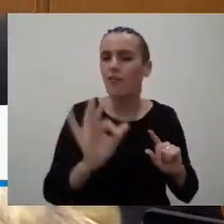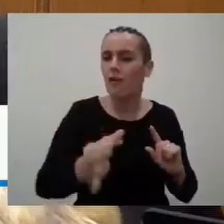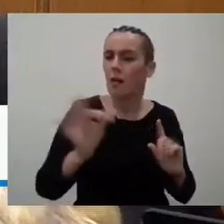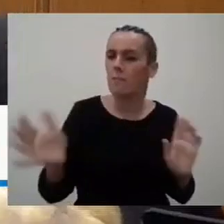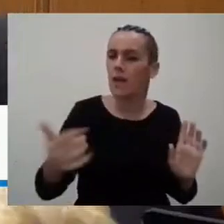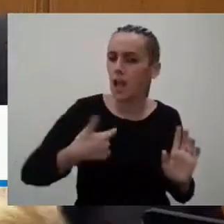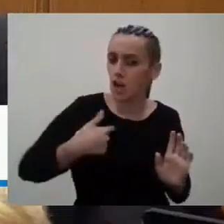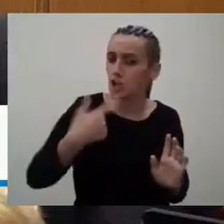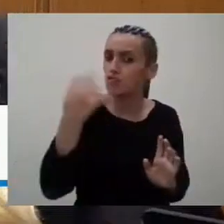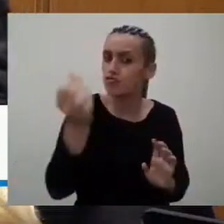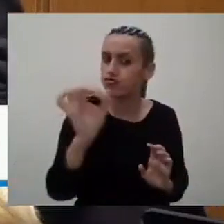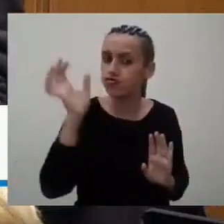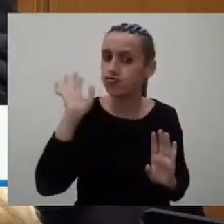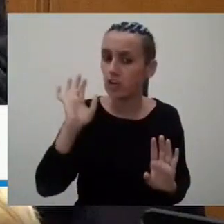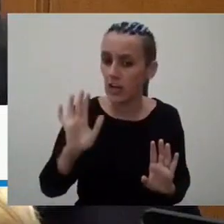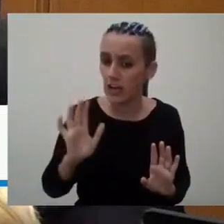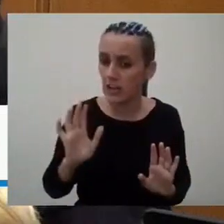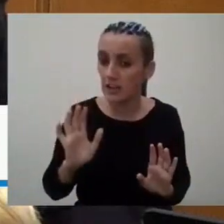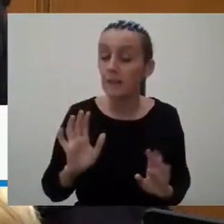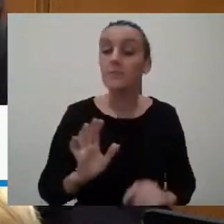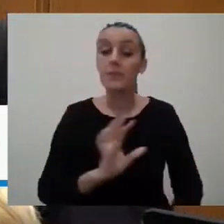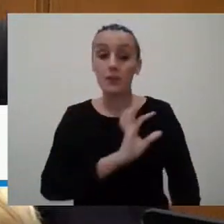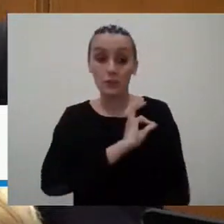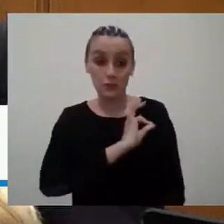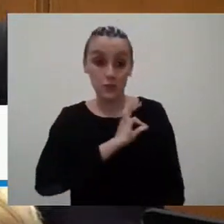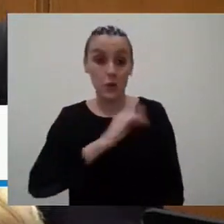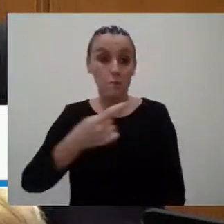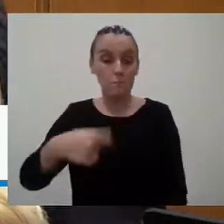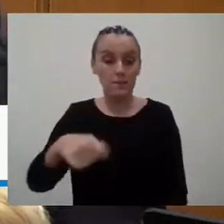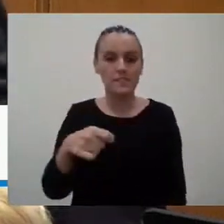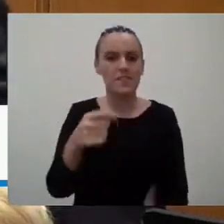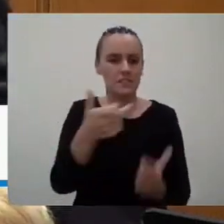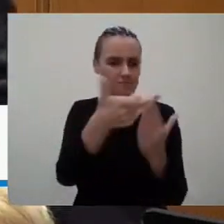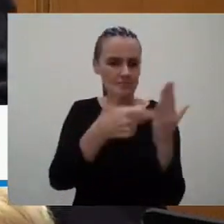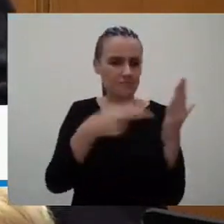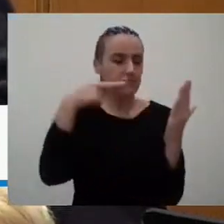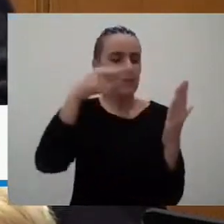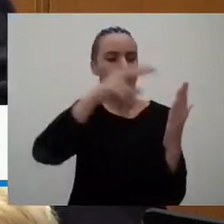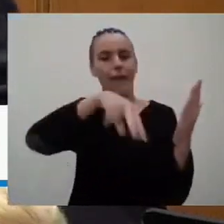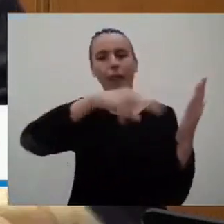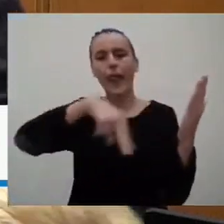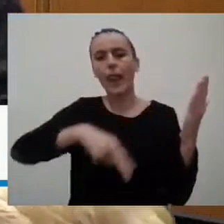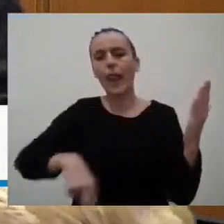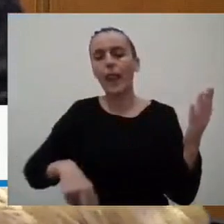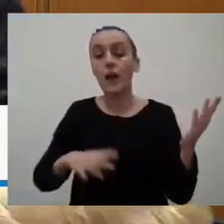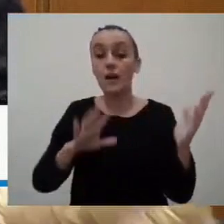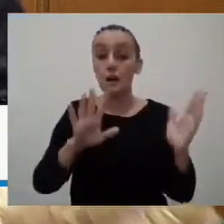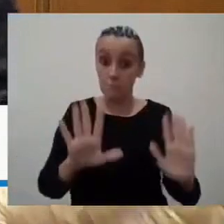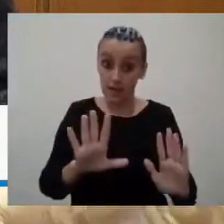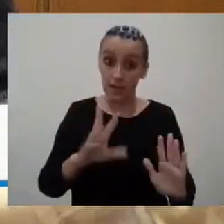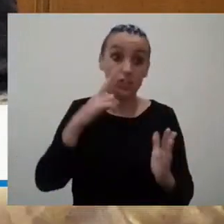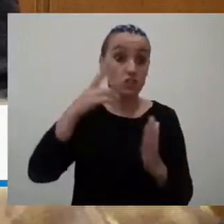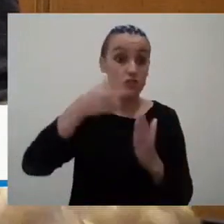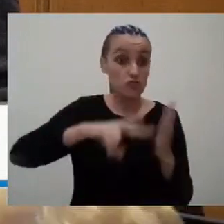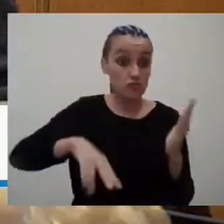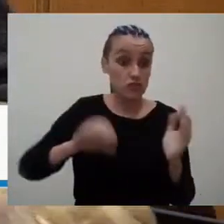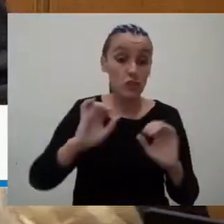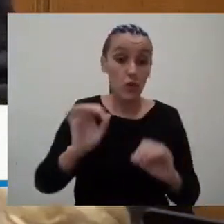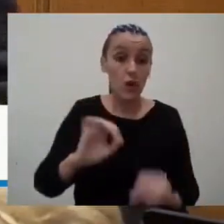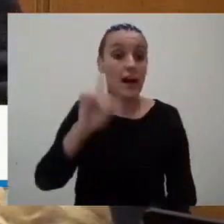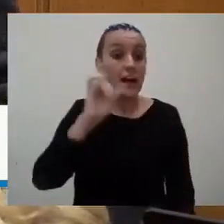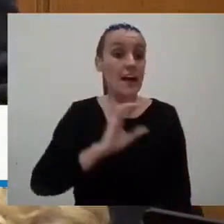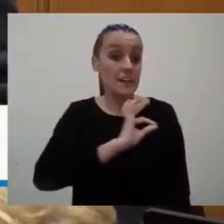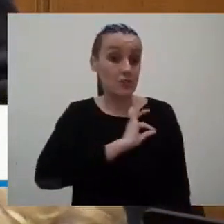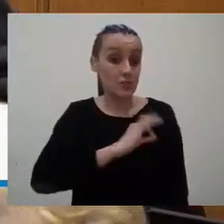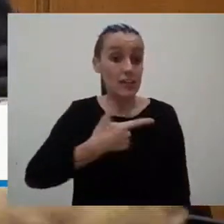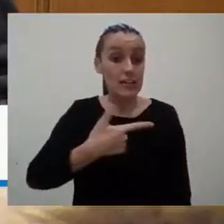dissemos. E, portanto, o Sr. Presidente leu aí uma data de coisas, mas não leu, como a Sra. Deputada Teresa Sá Pereira, do Partido Socialista, já disse,